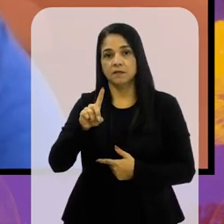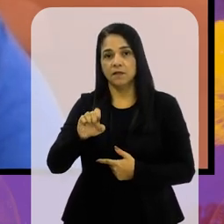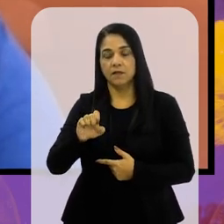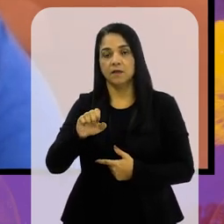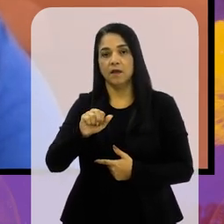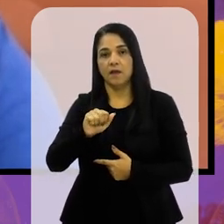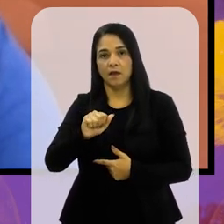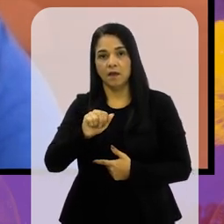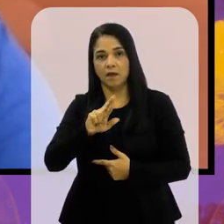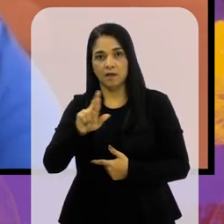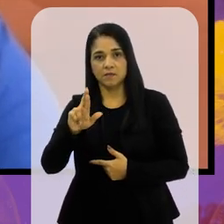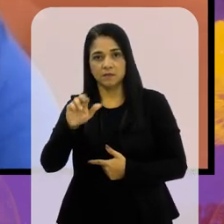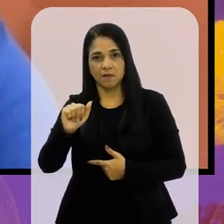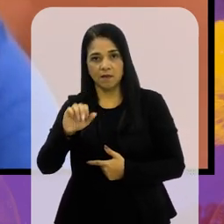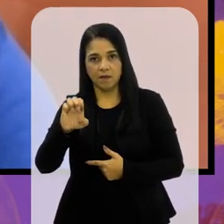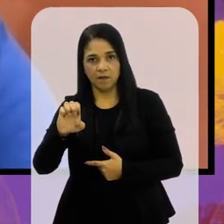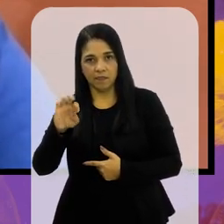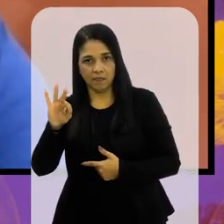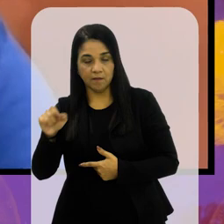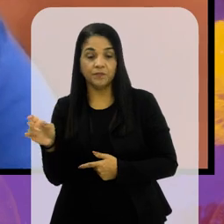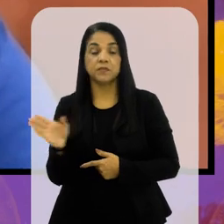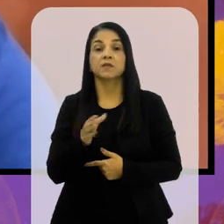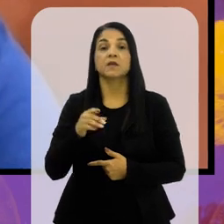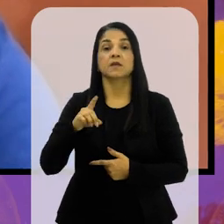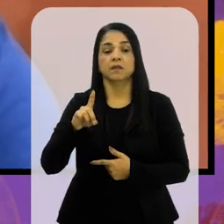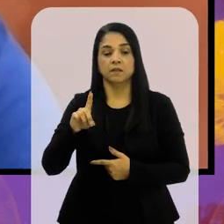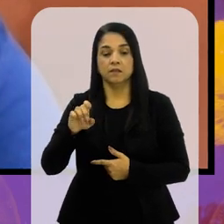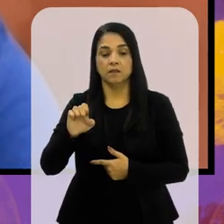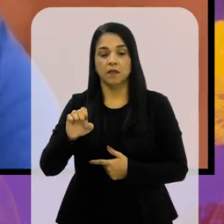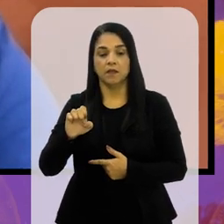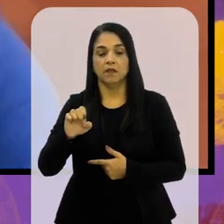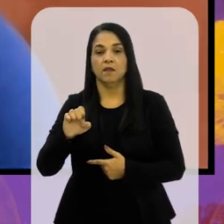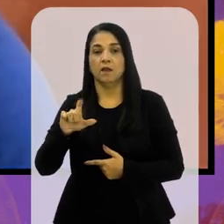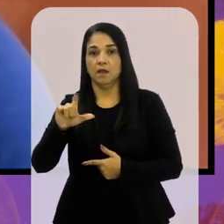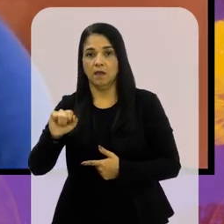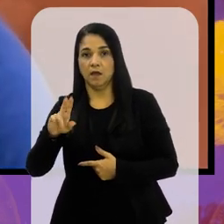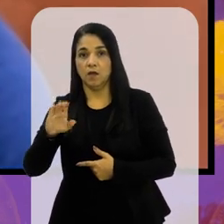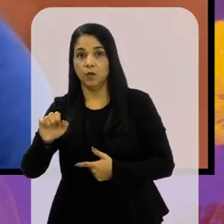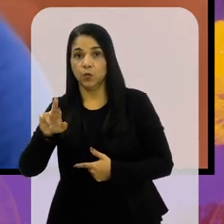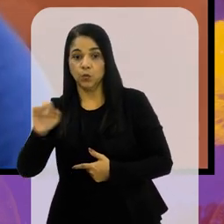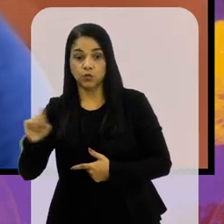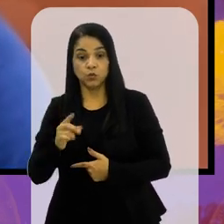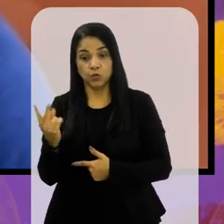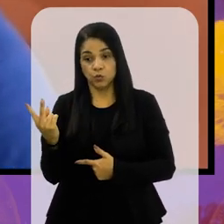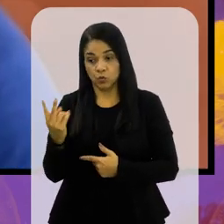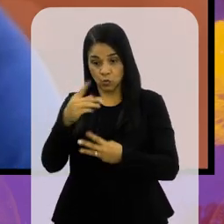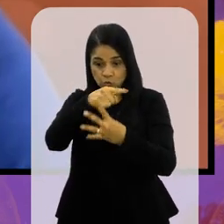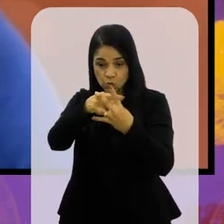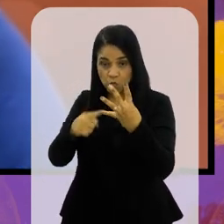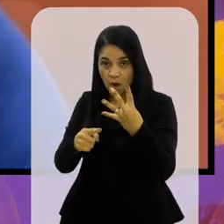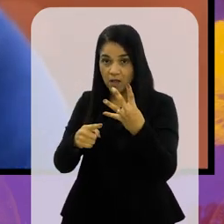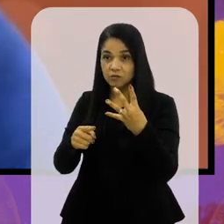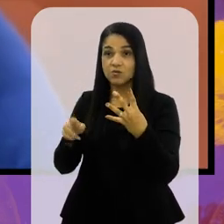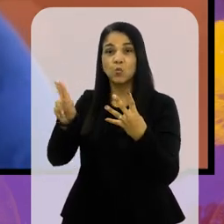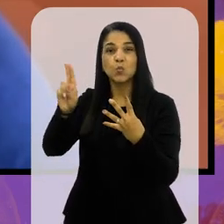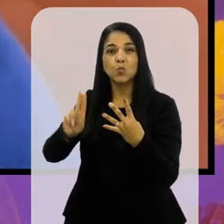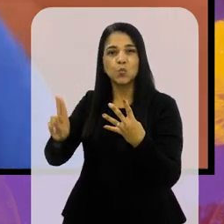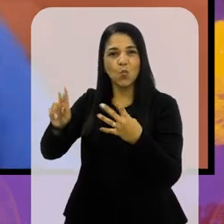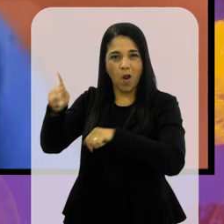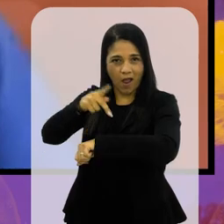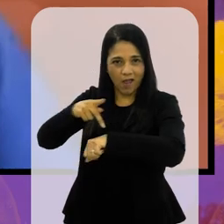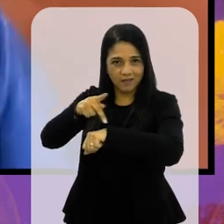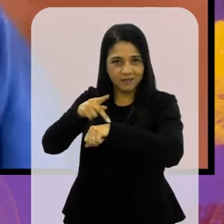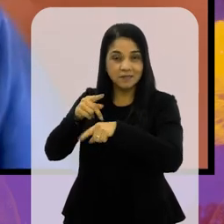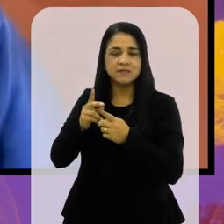De Arrascaeta e De La Cruz. Quatro uruguaios que sempre são